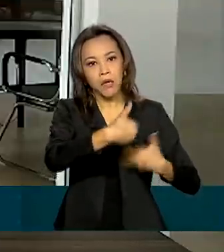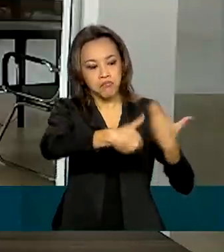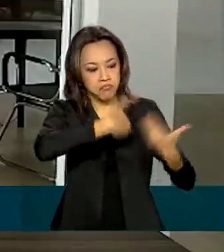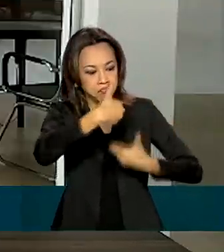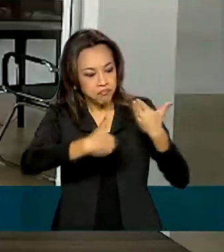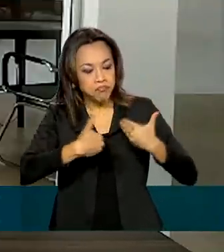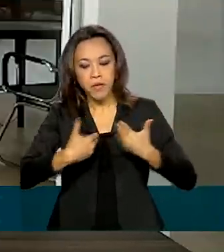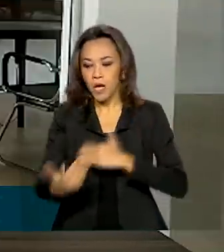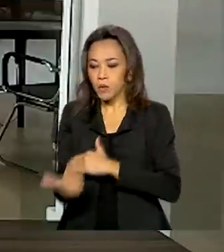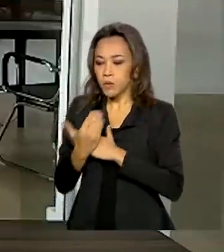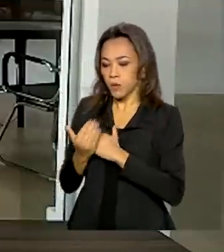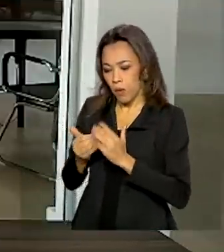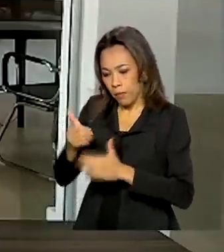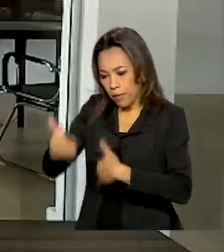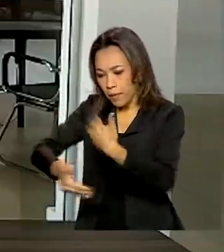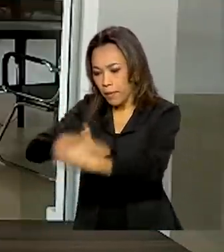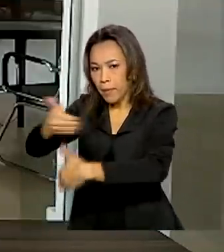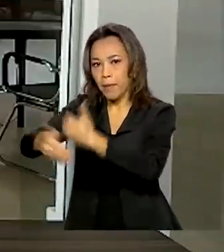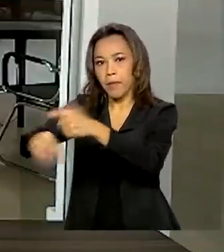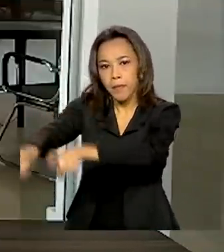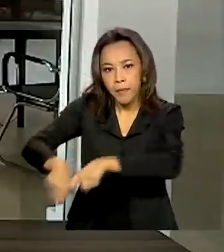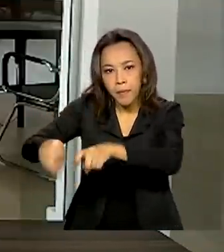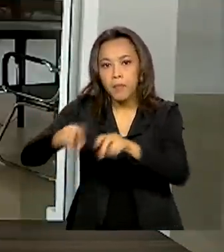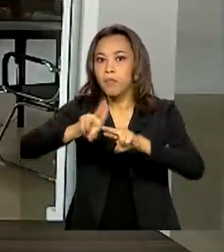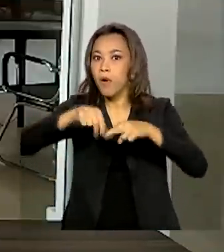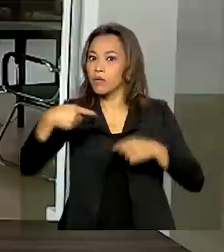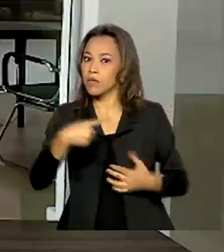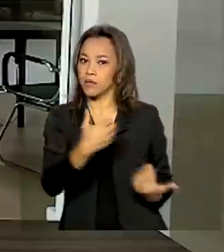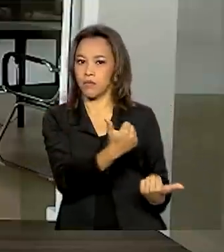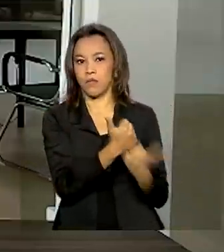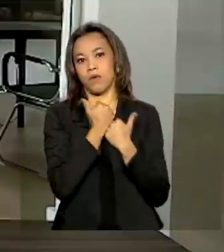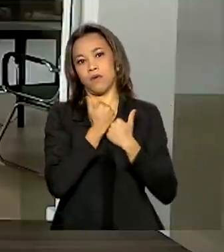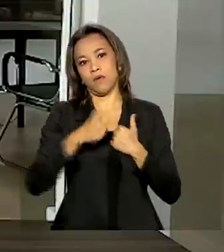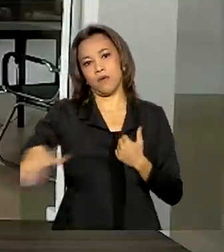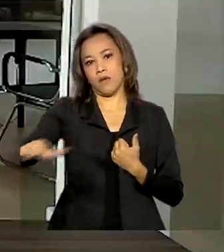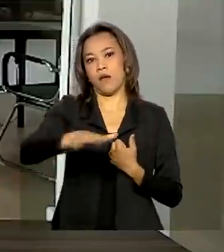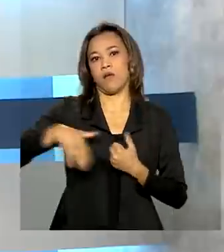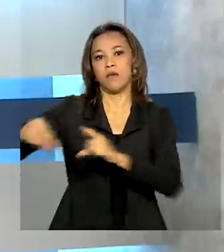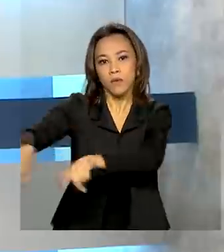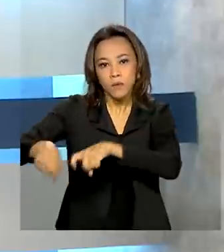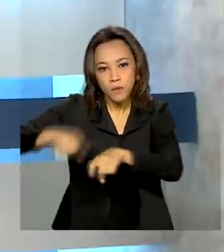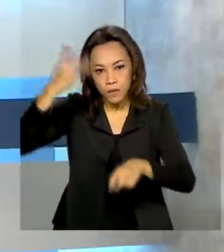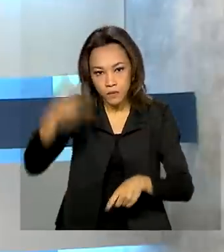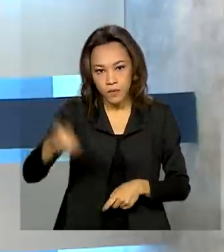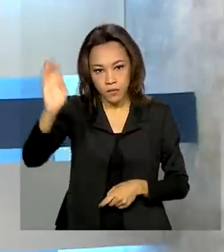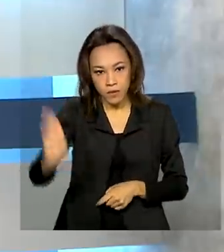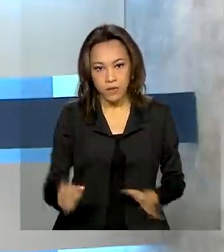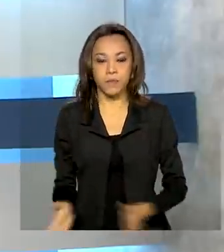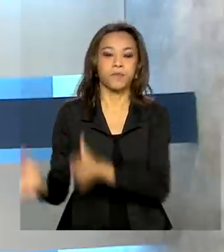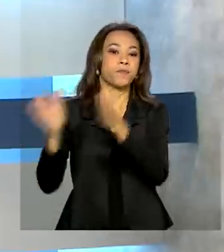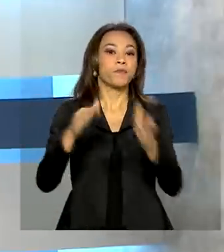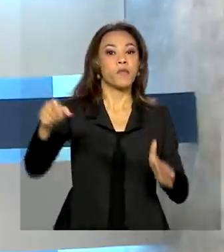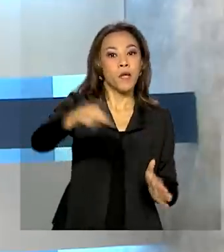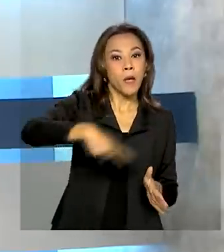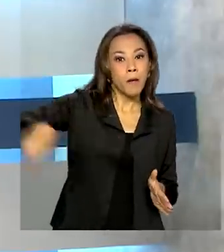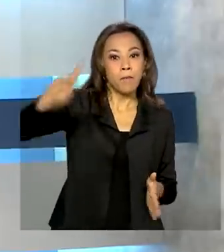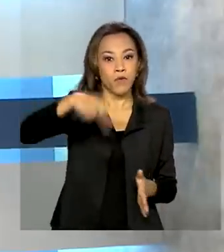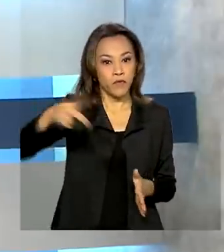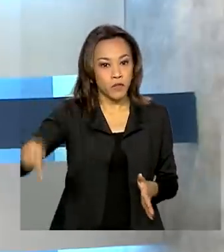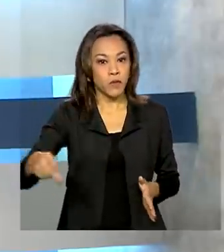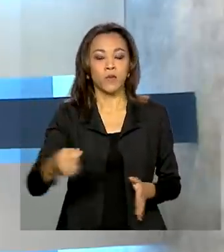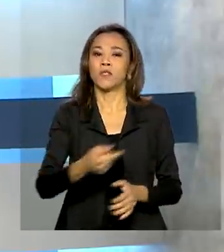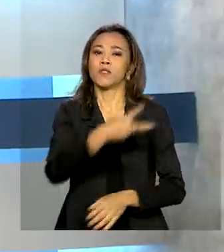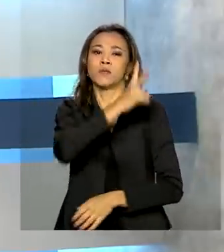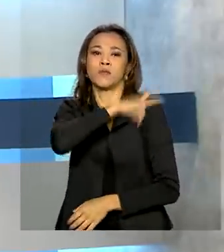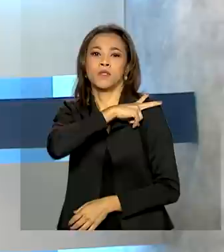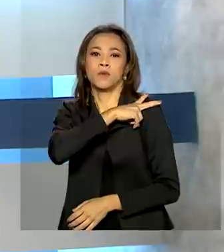crescimento grande em função desse apoio que a gente tem para a agricultura no Brasil. Professores do segundo ao quinto